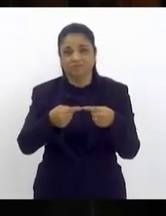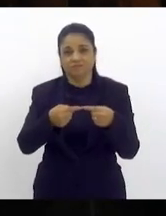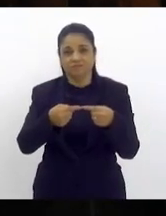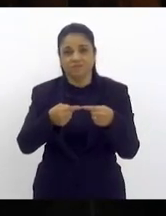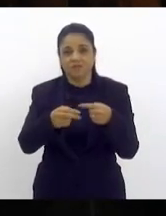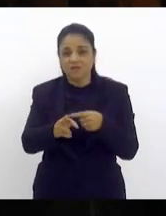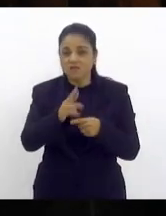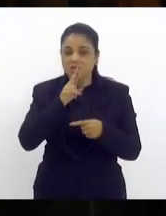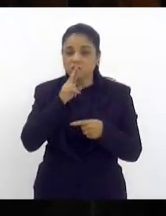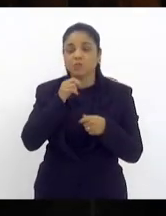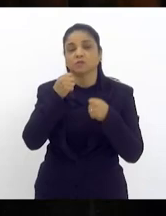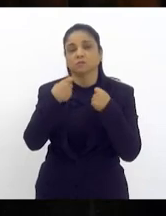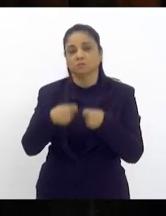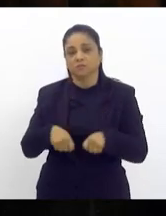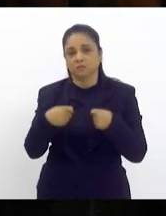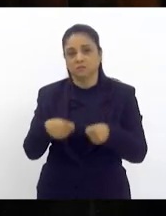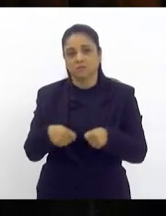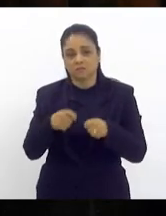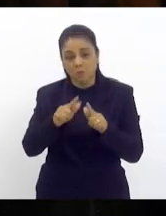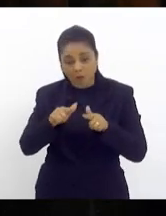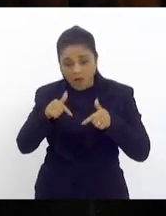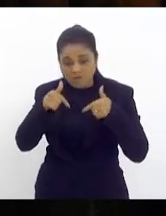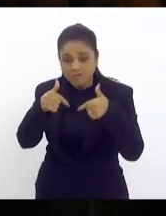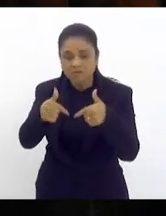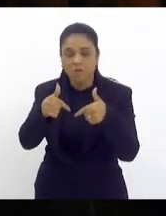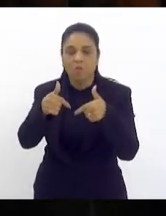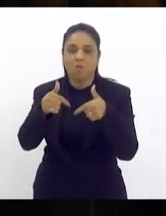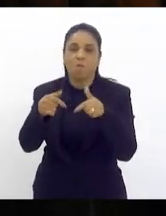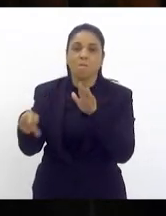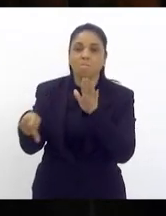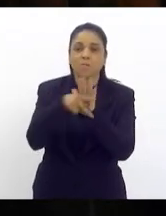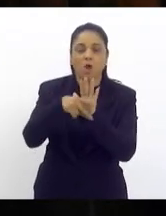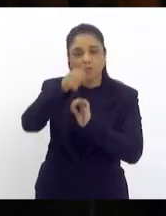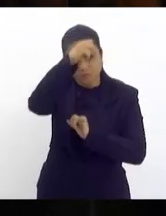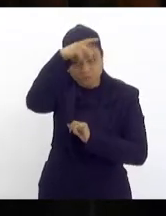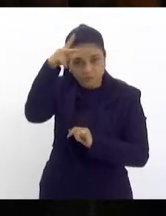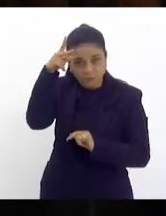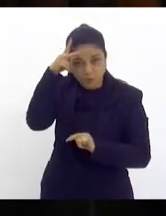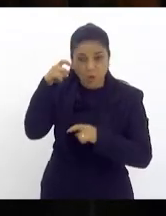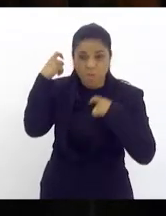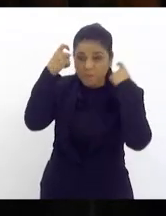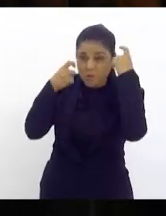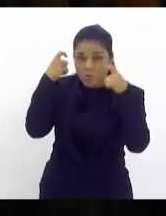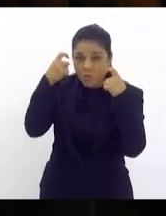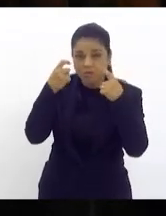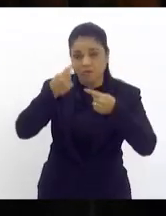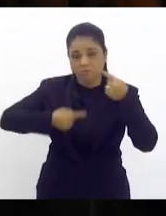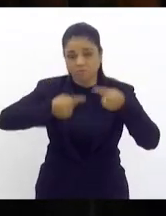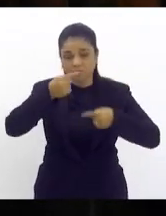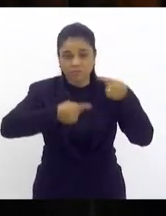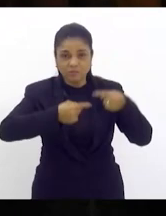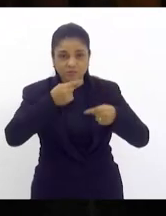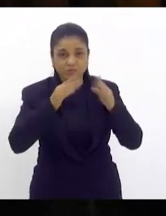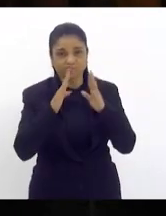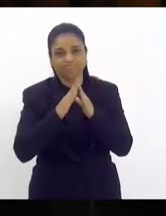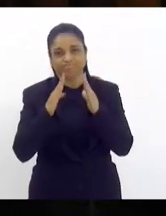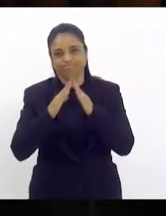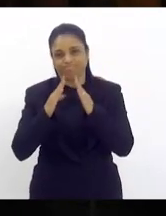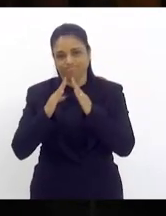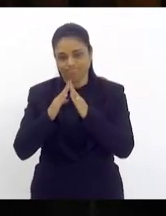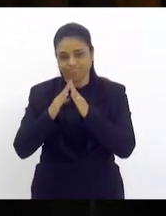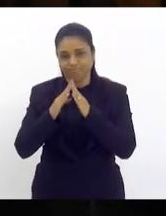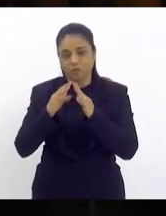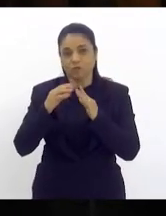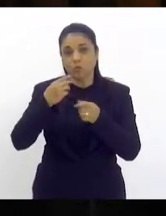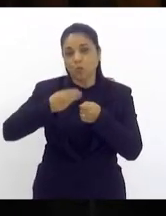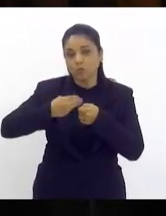resposta uma ação da prefeitura demonstrando a preocupação com a política habitacional no nosso município